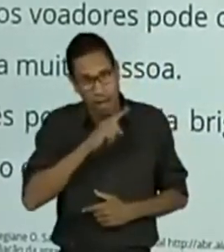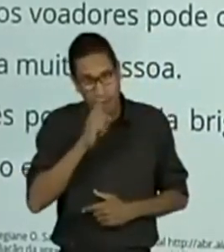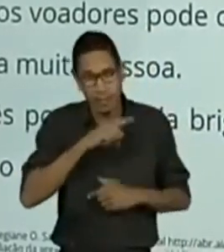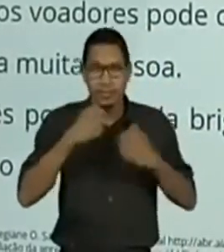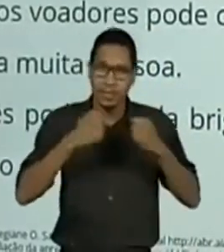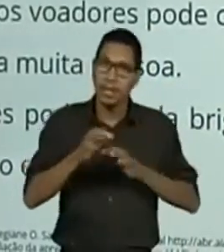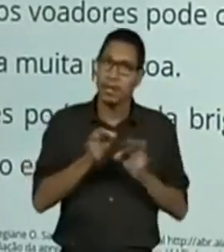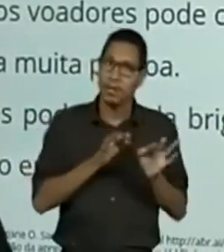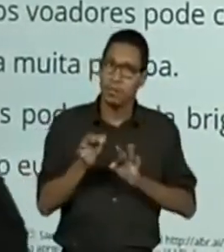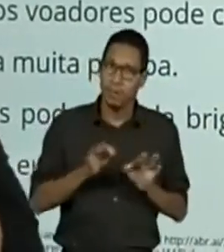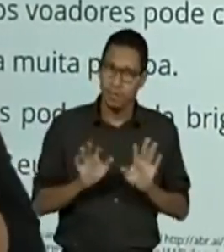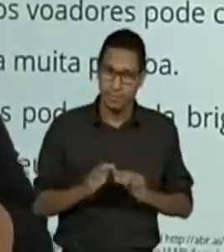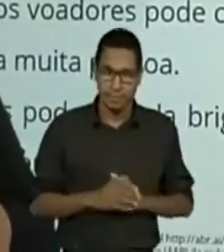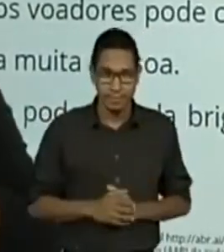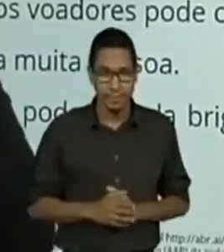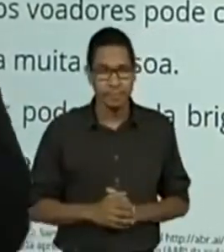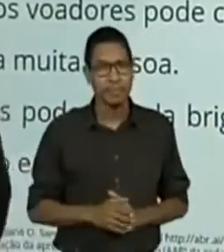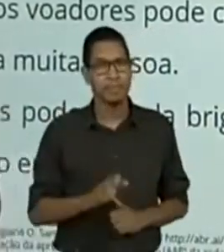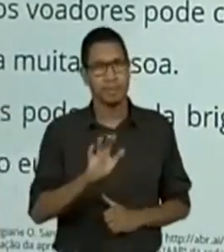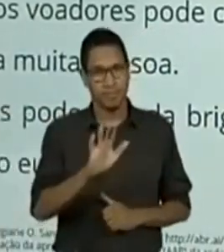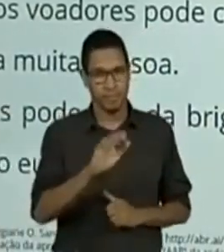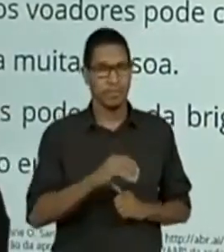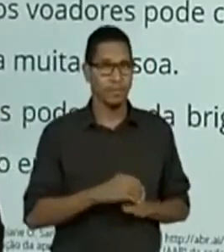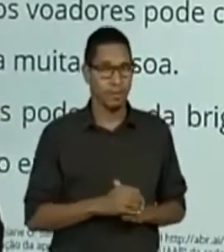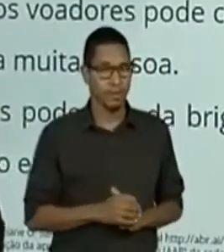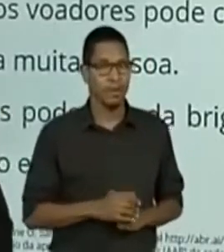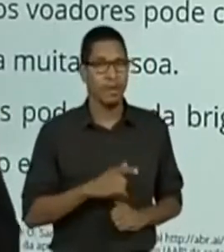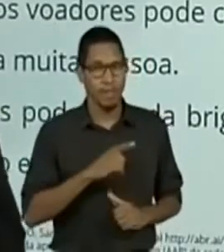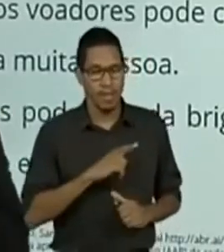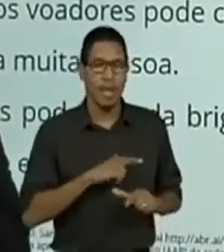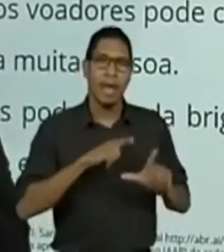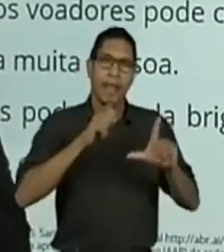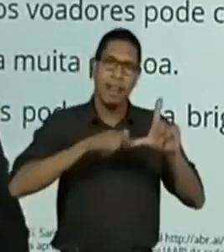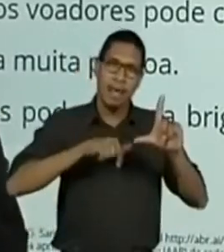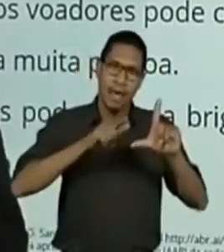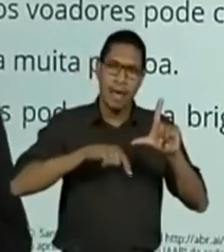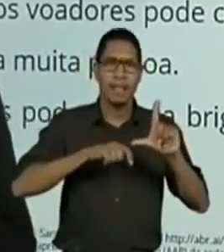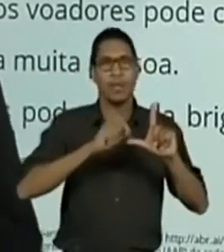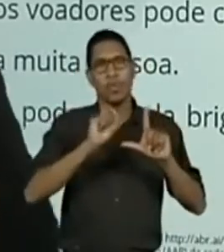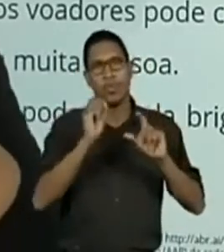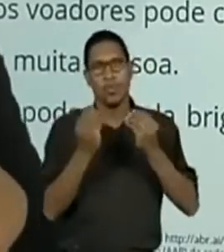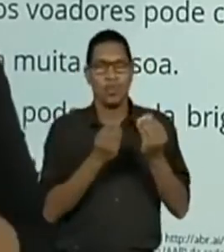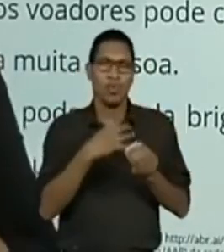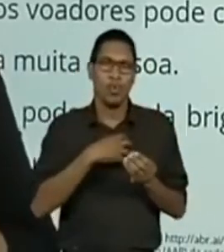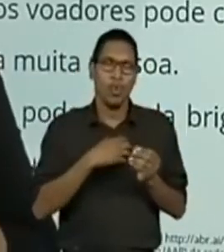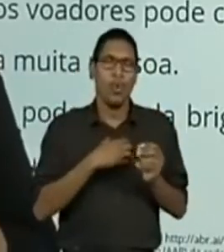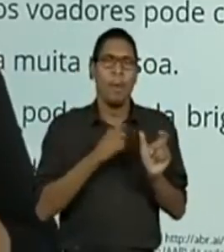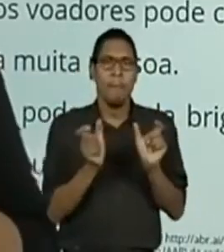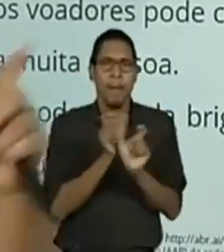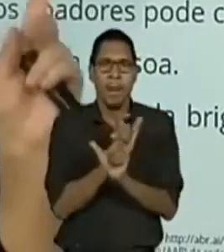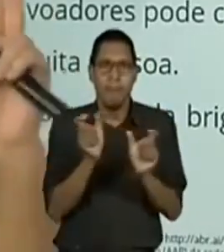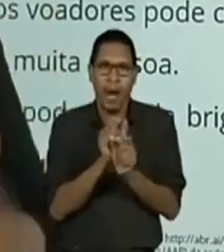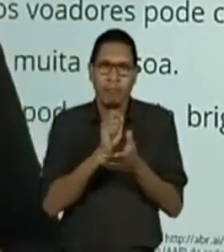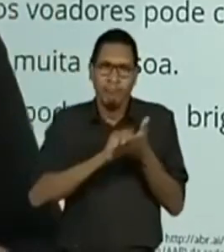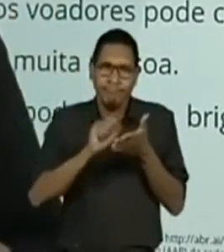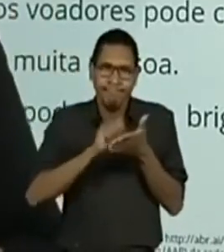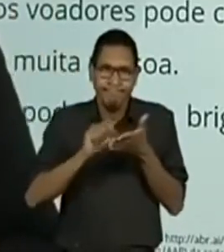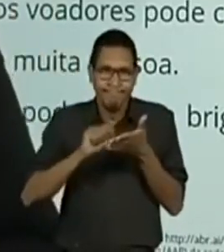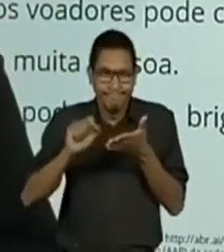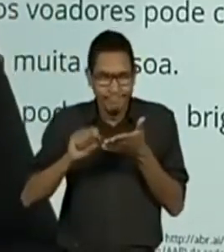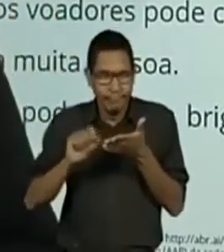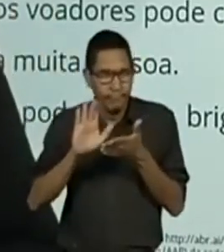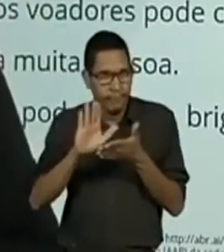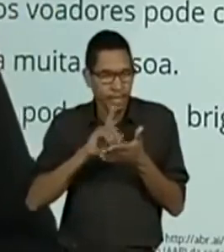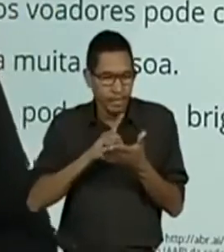Antes de começarmos com a ortografia, por exemplo, é interessante que a gente pense nesses dois